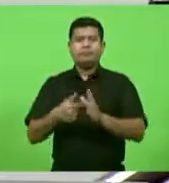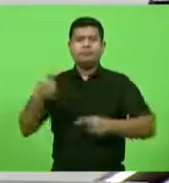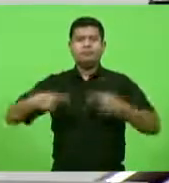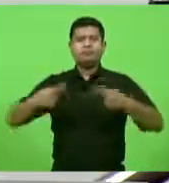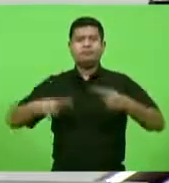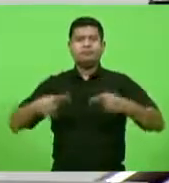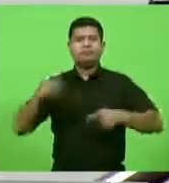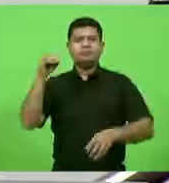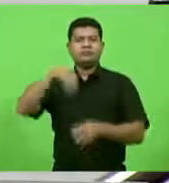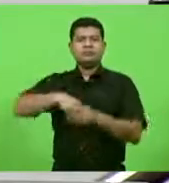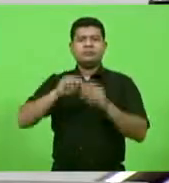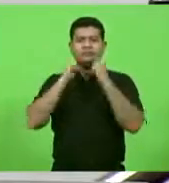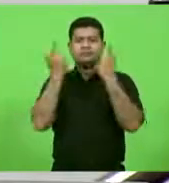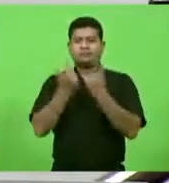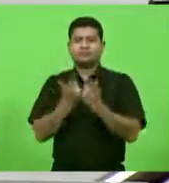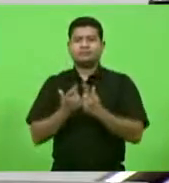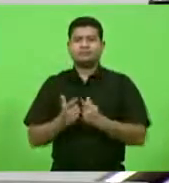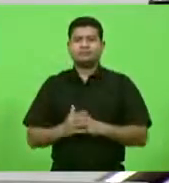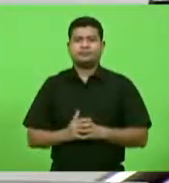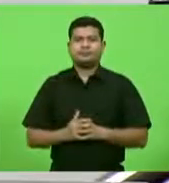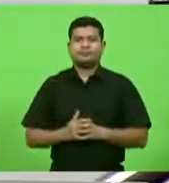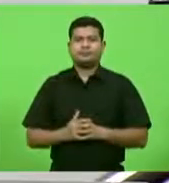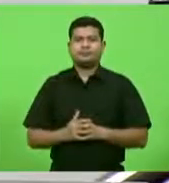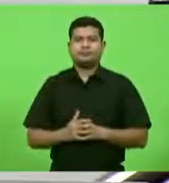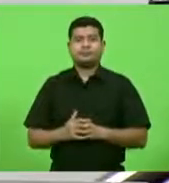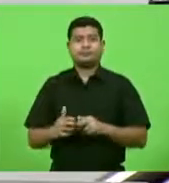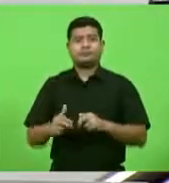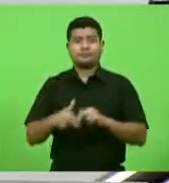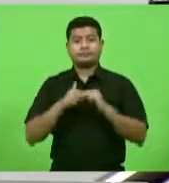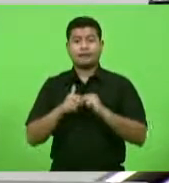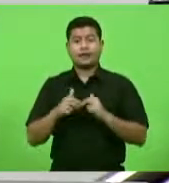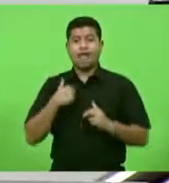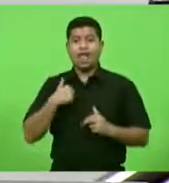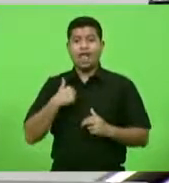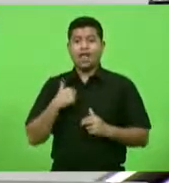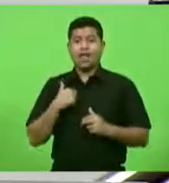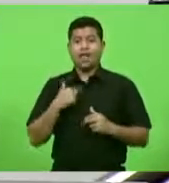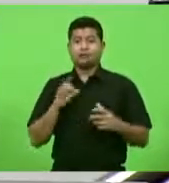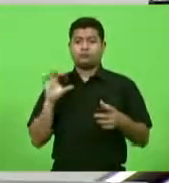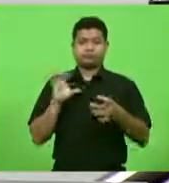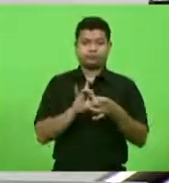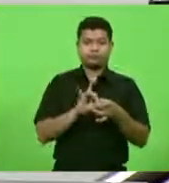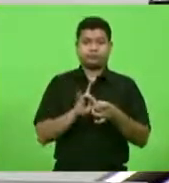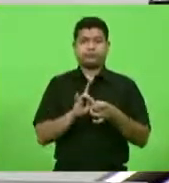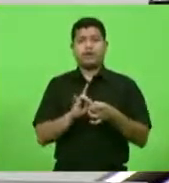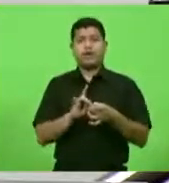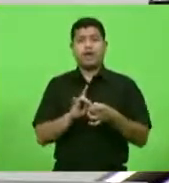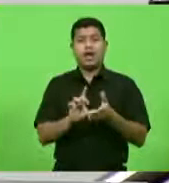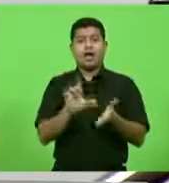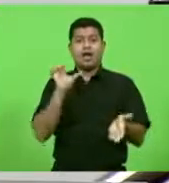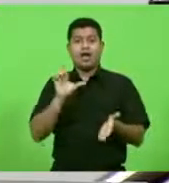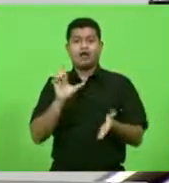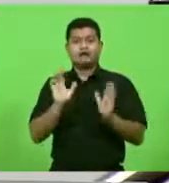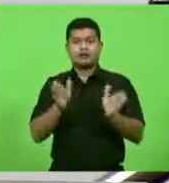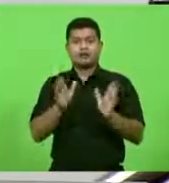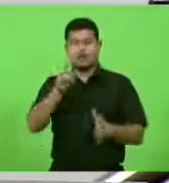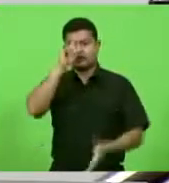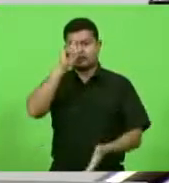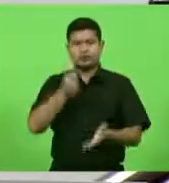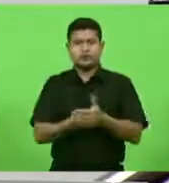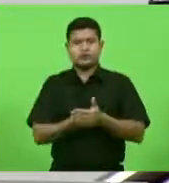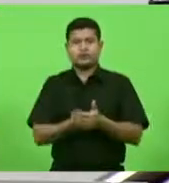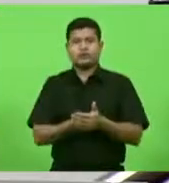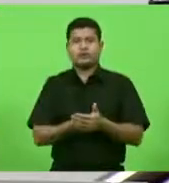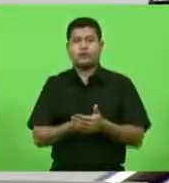internamente pela LESC portanto eu não estava atrelado a nenhum pré-posicionamento em relação